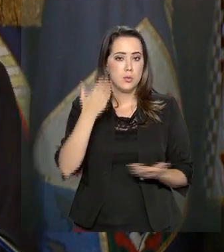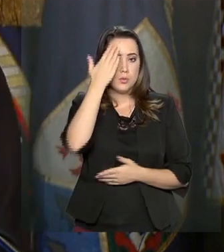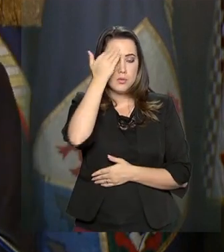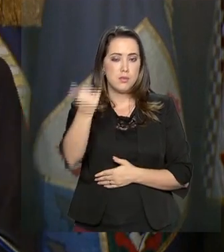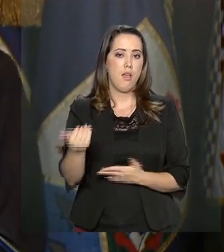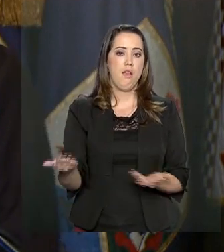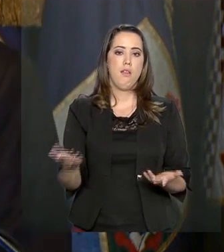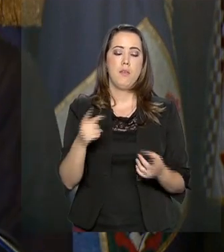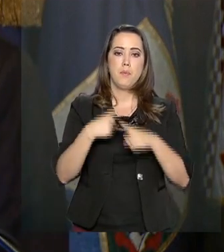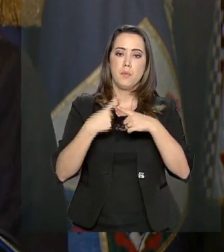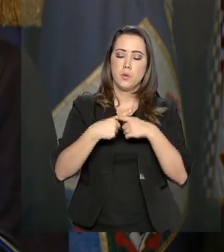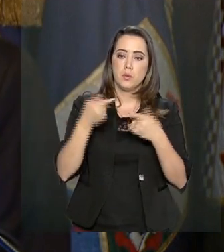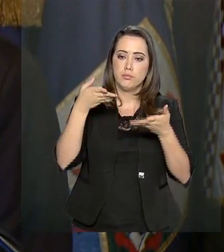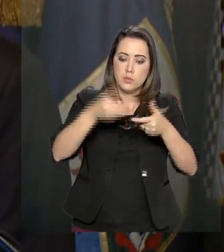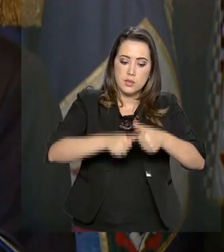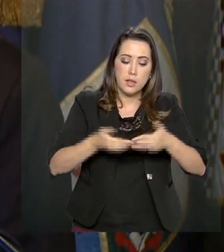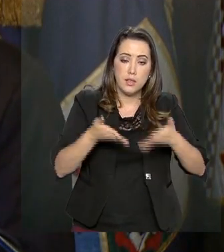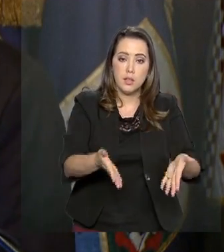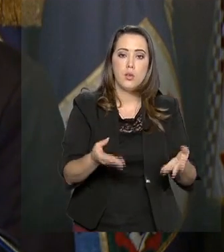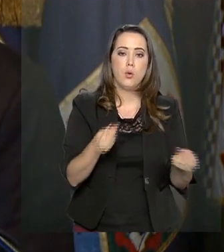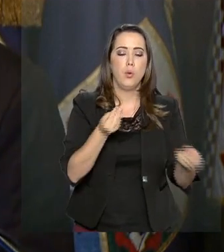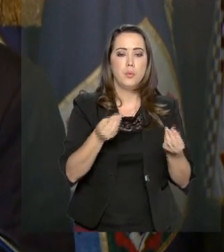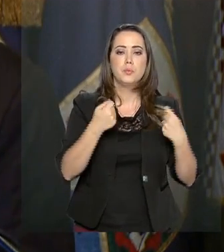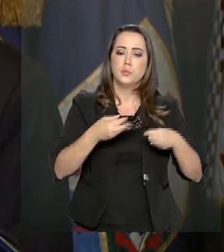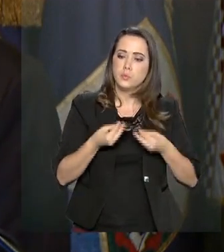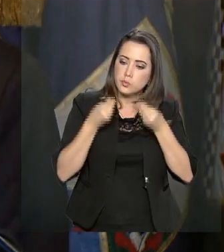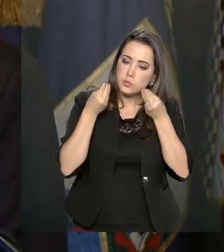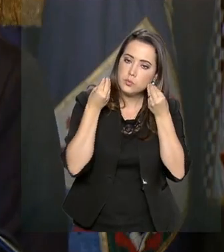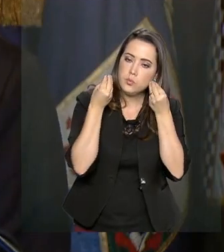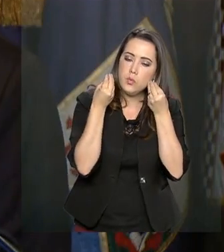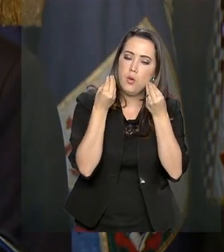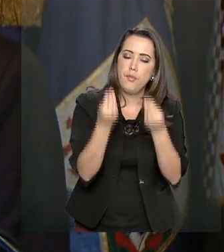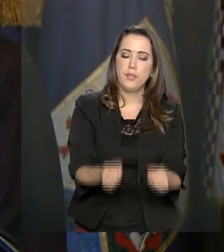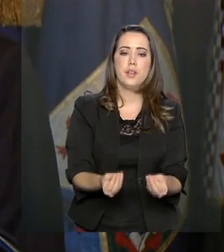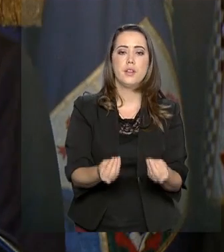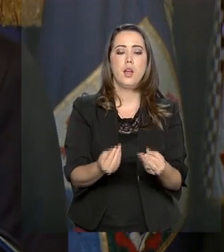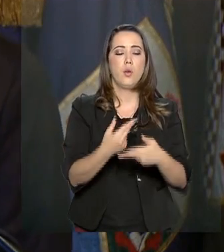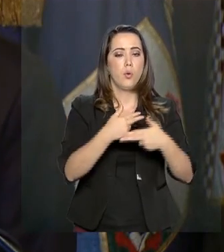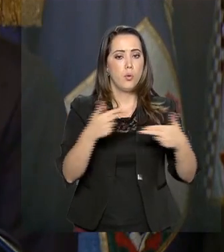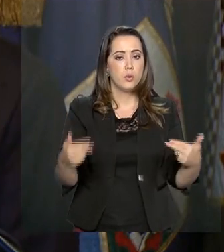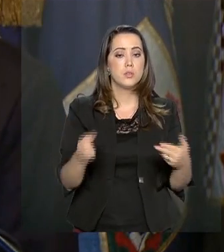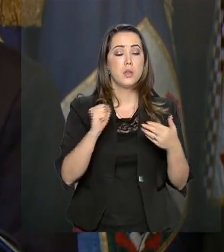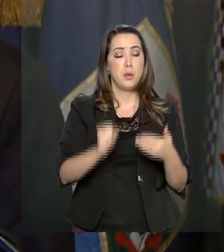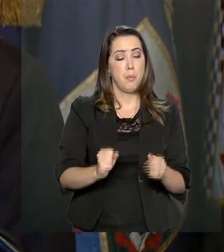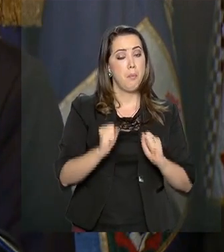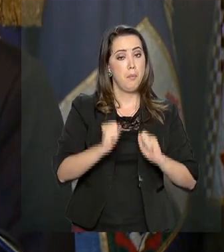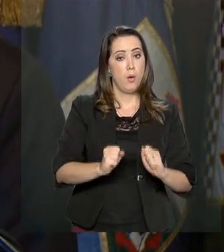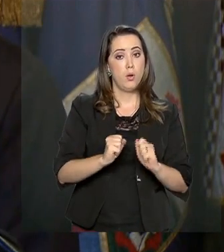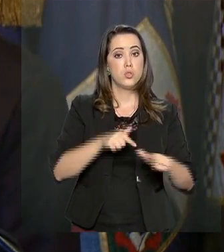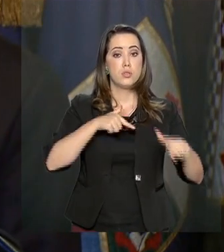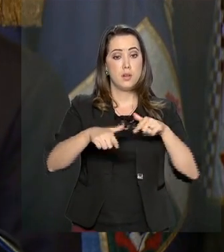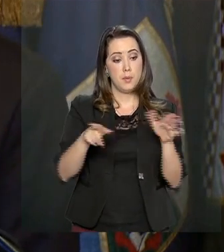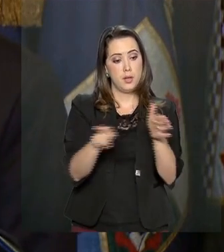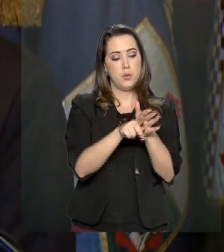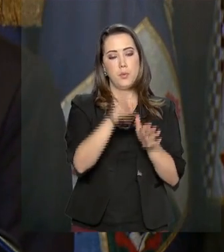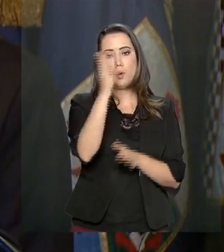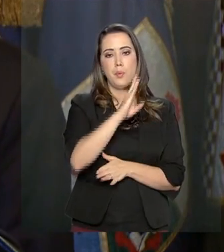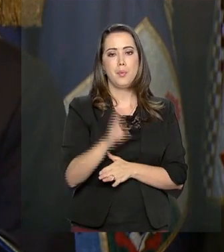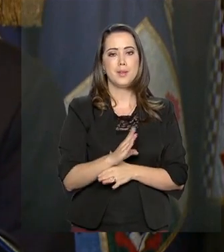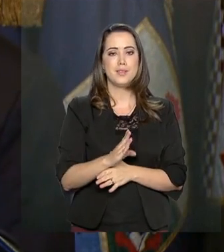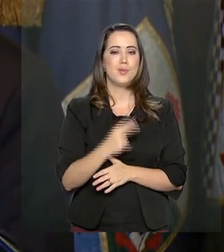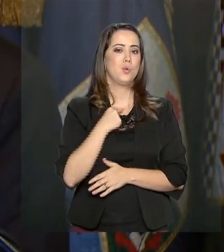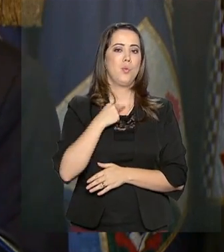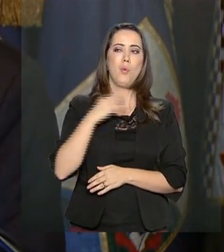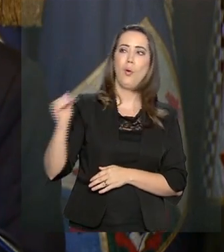desenvolver as suas pesquisas, que comecem a retirar da prancheta esses inventos e essas descobertas para o bem do nosso